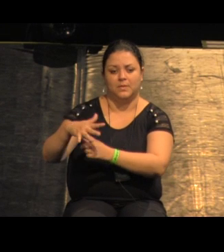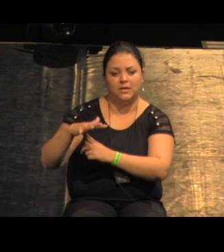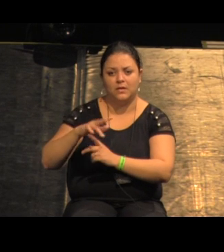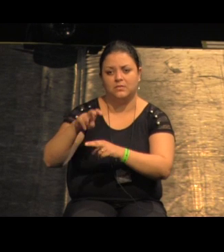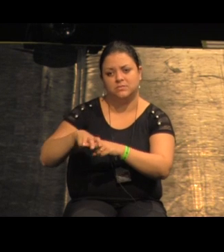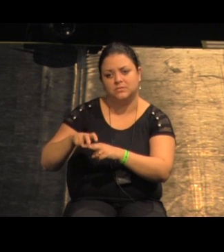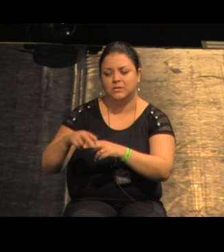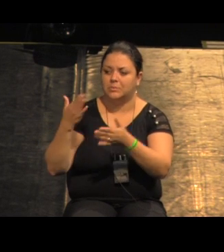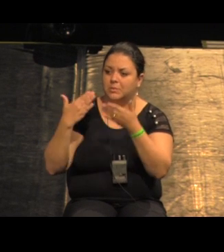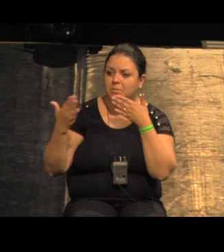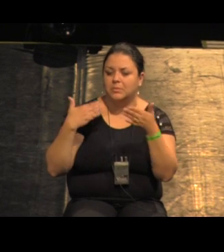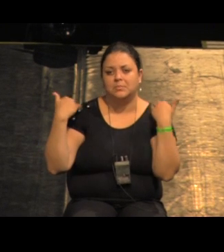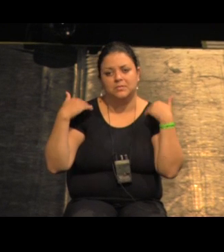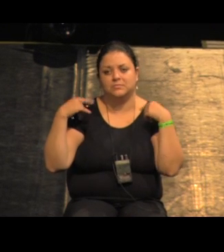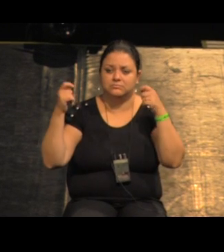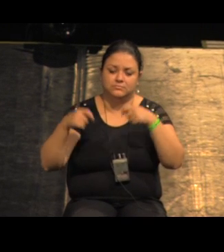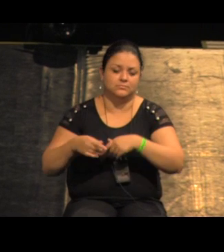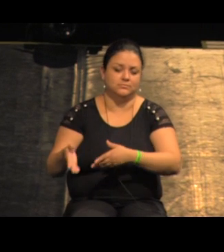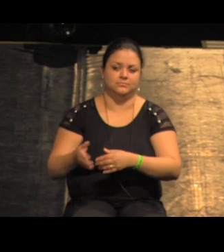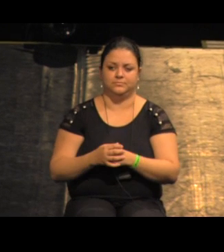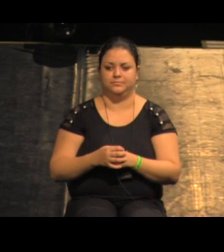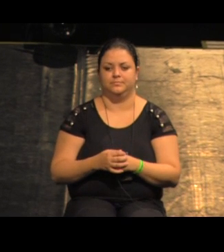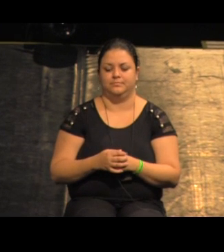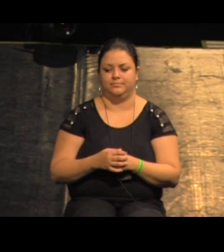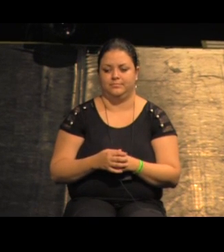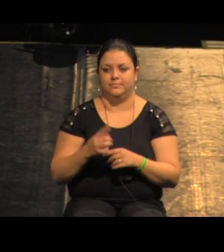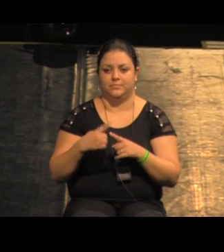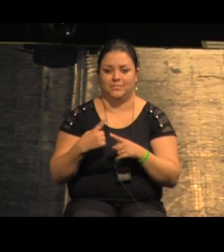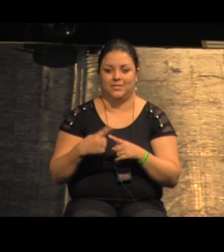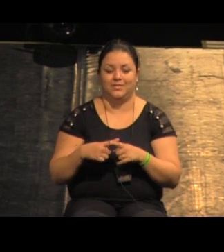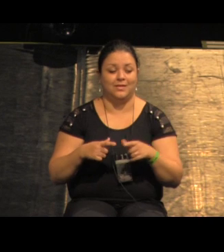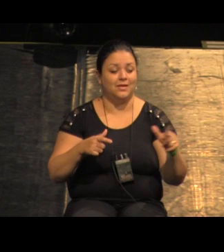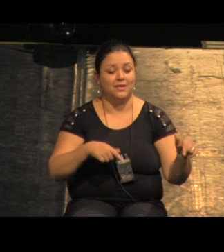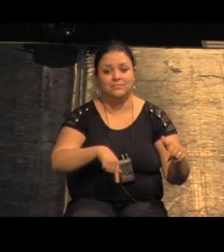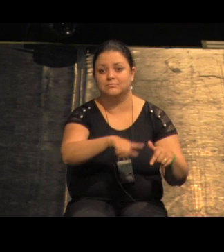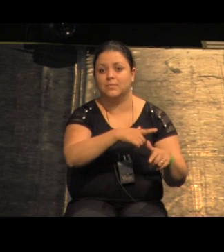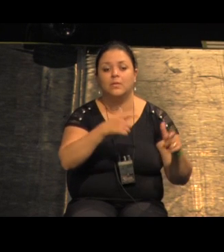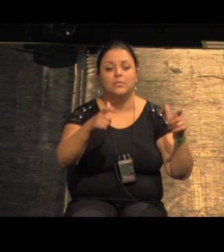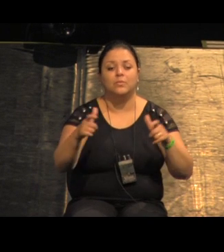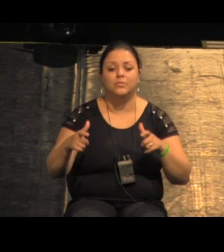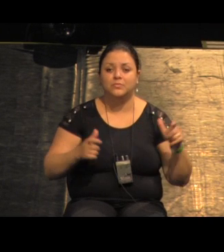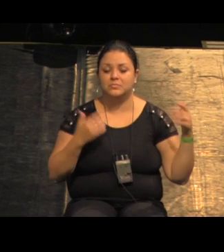uma Coca-Cola realmente esse é um lugar como é um tecido industrial em transformação ele não oferece nada